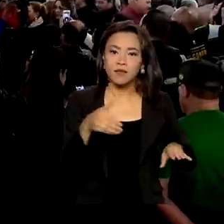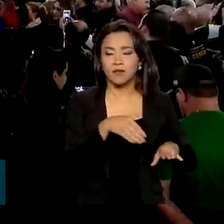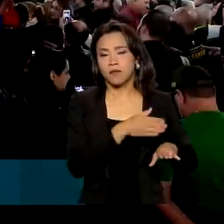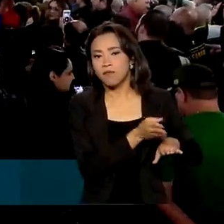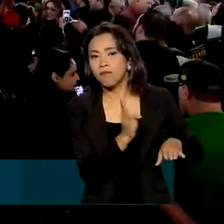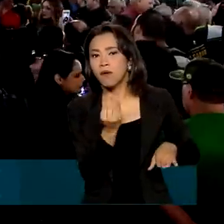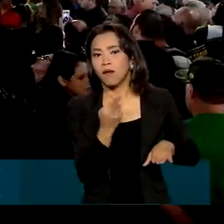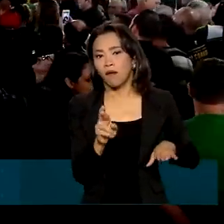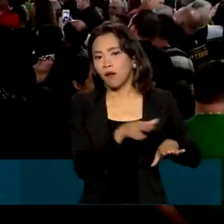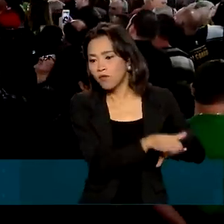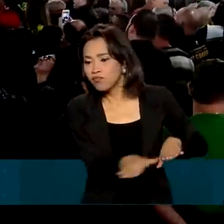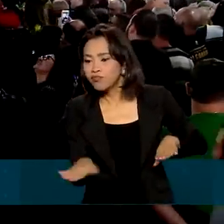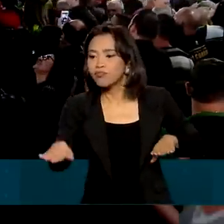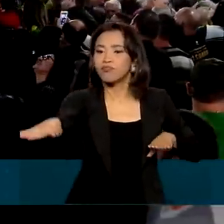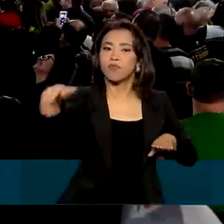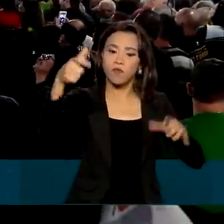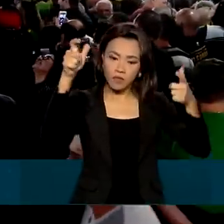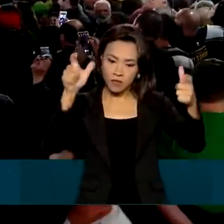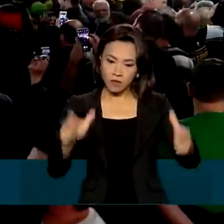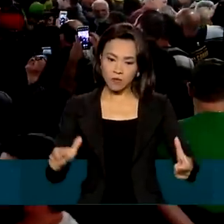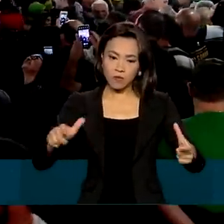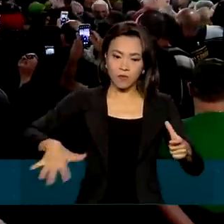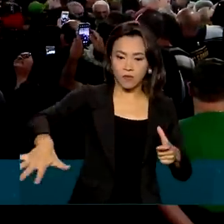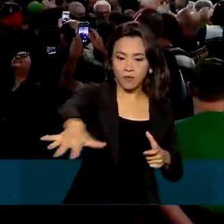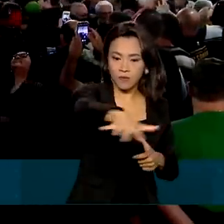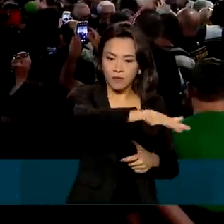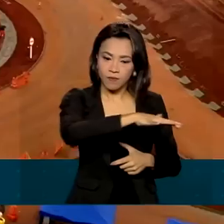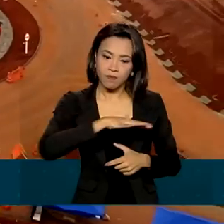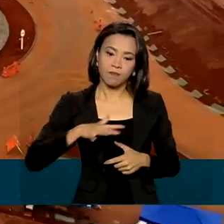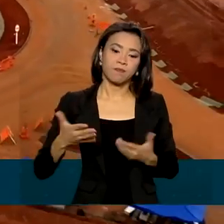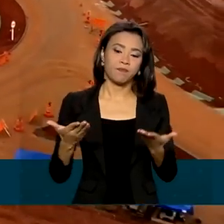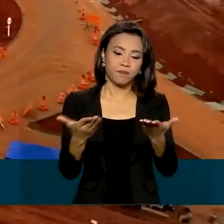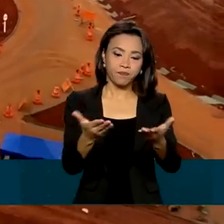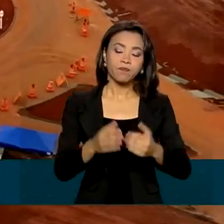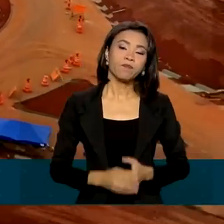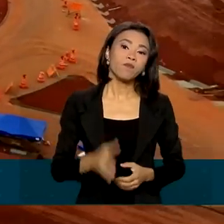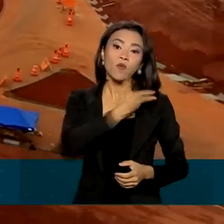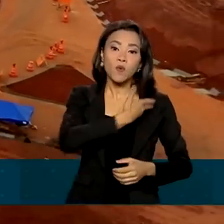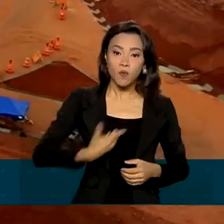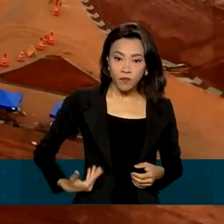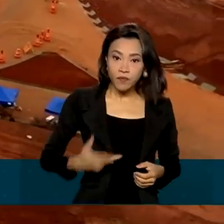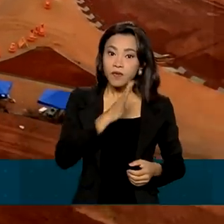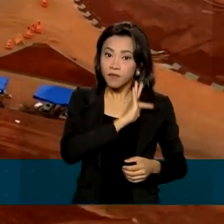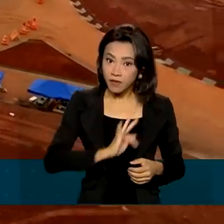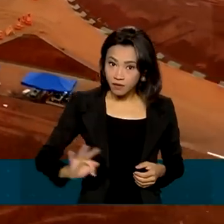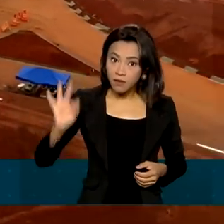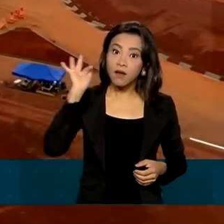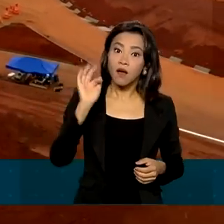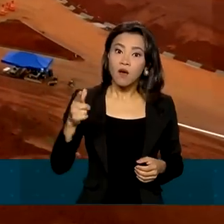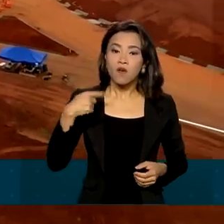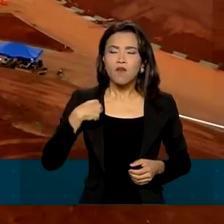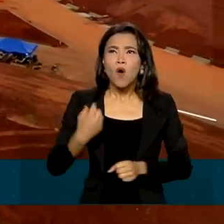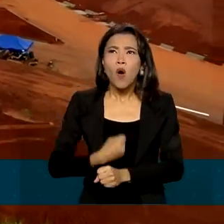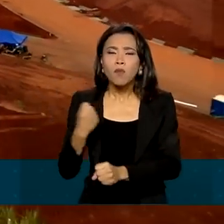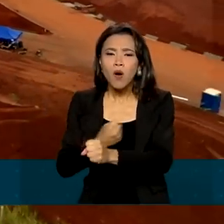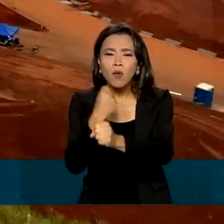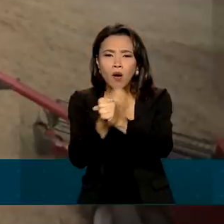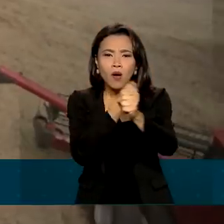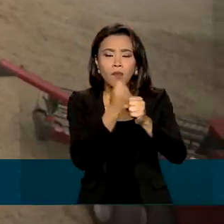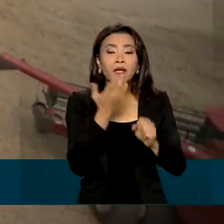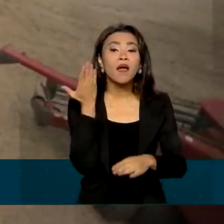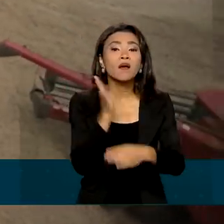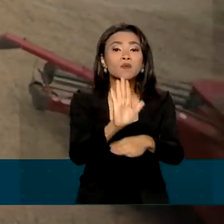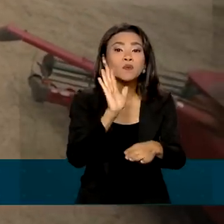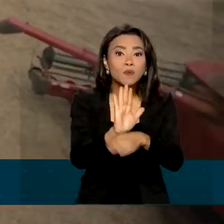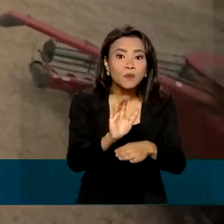ato foi no Centro de Exposições de Humuarama. O governo federal vem priorizando obras que agilizem o escoamento